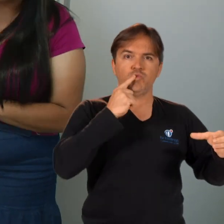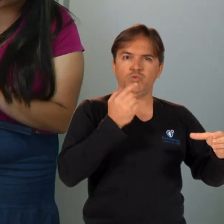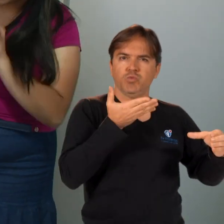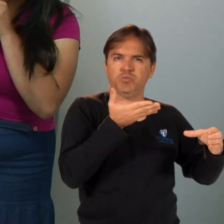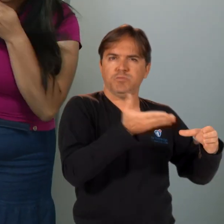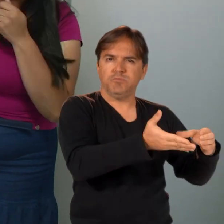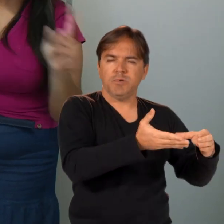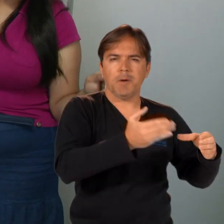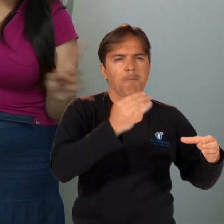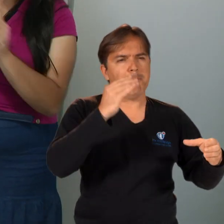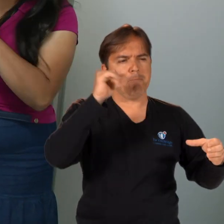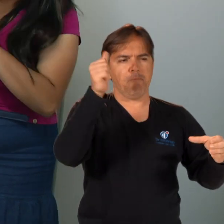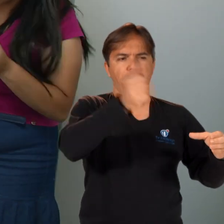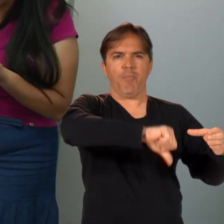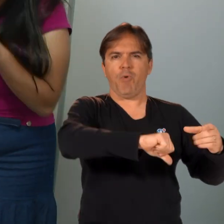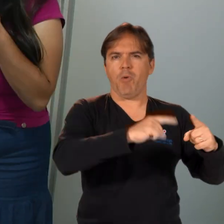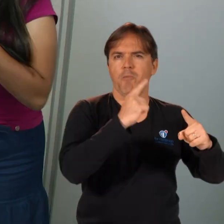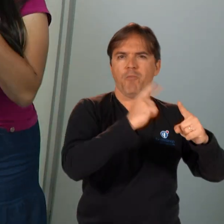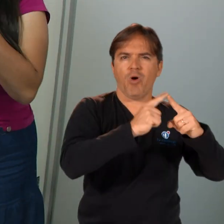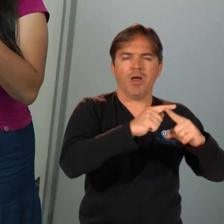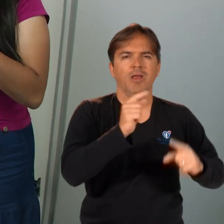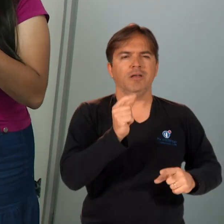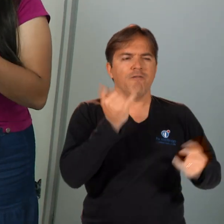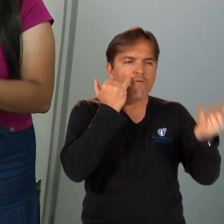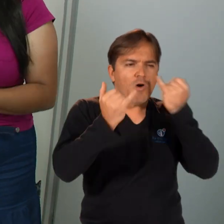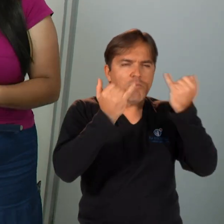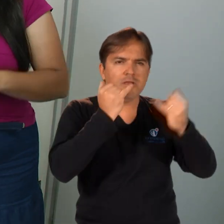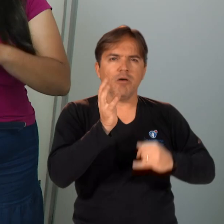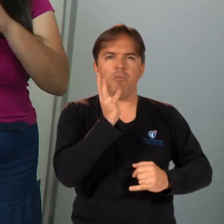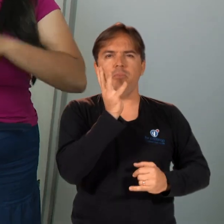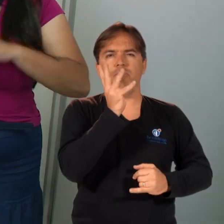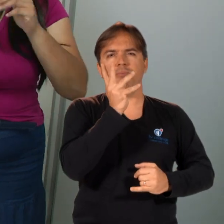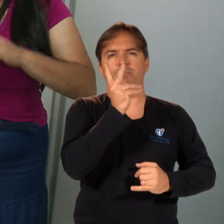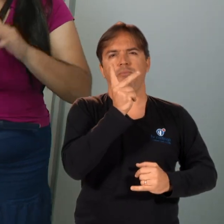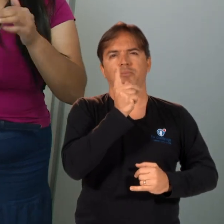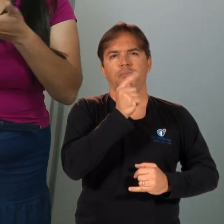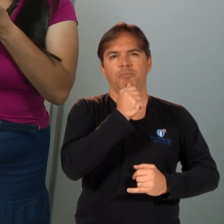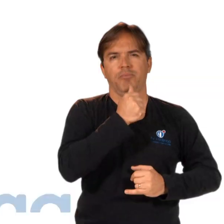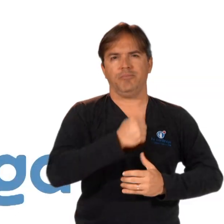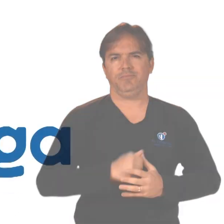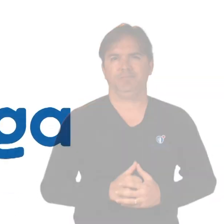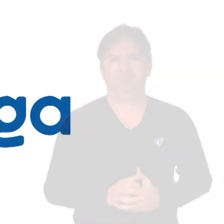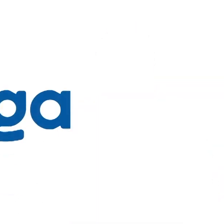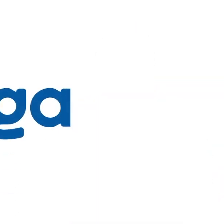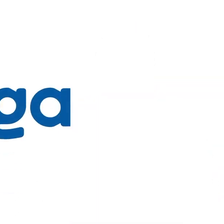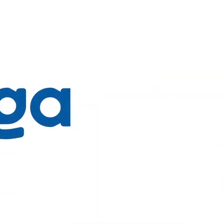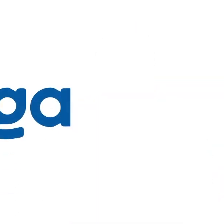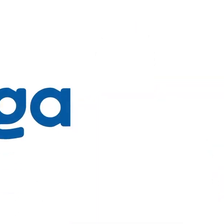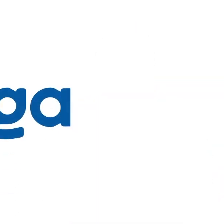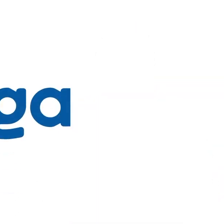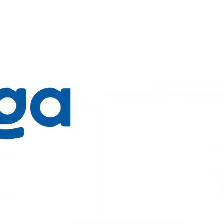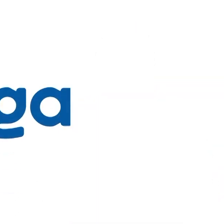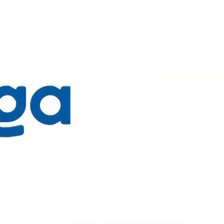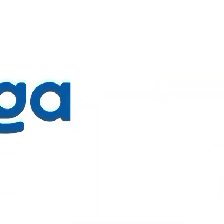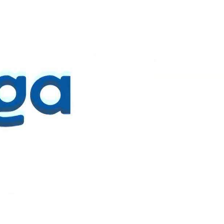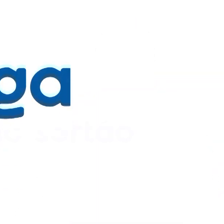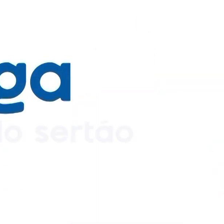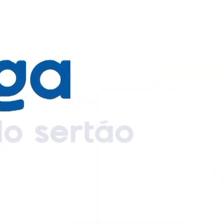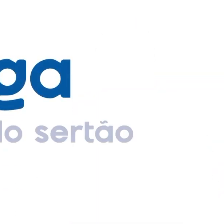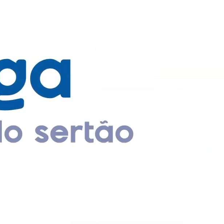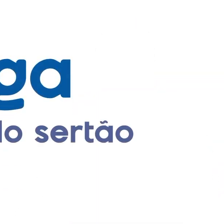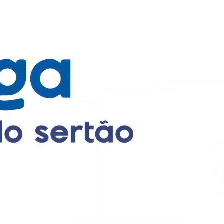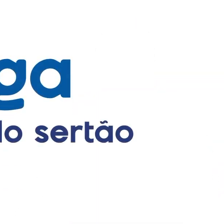além disso, as informações demoravam muito a chegar até a comunidade surda. Visto que estávamos em